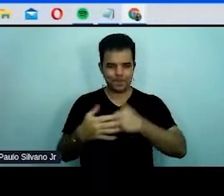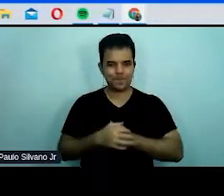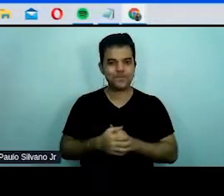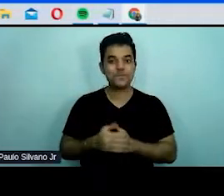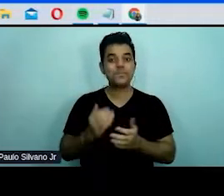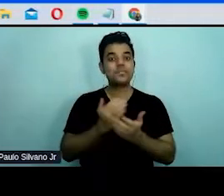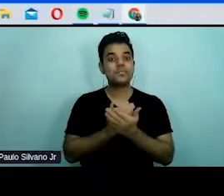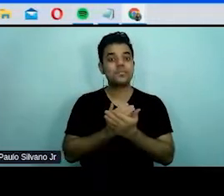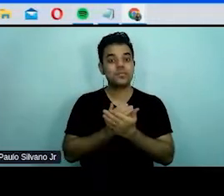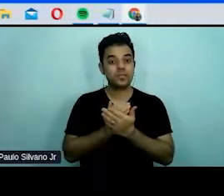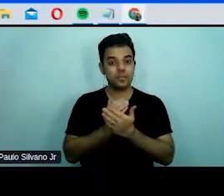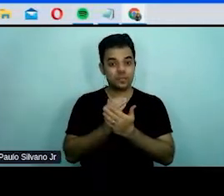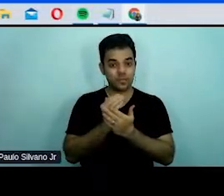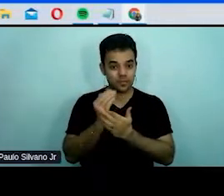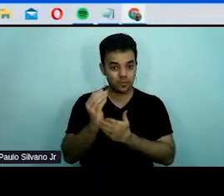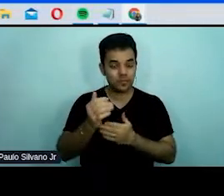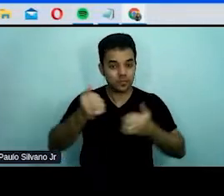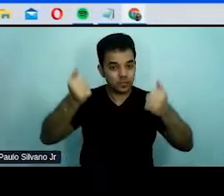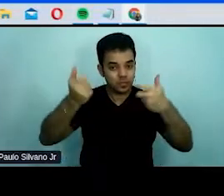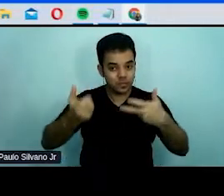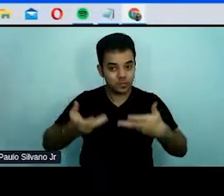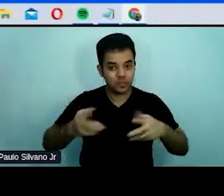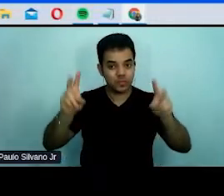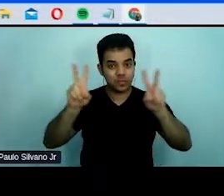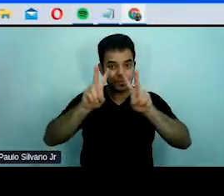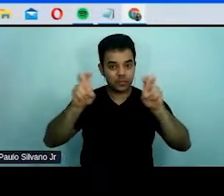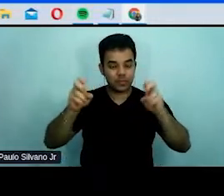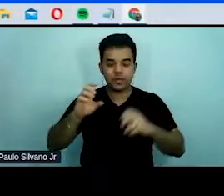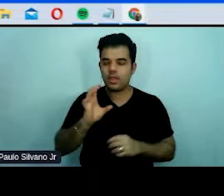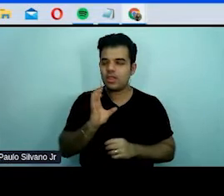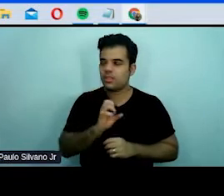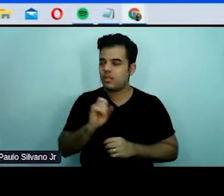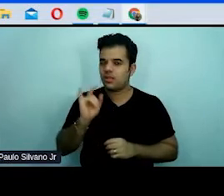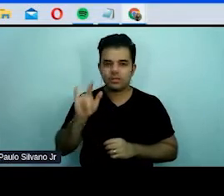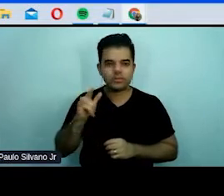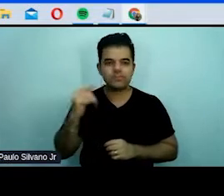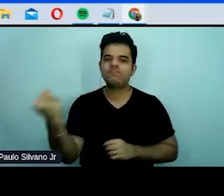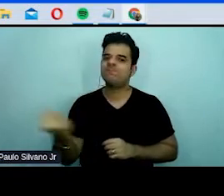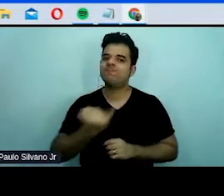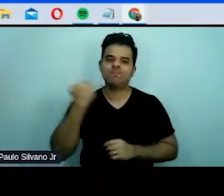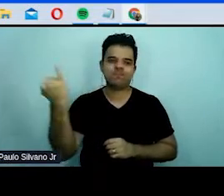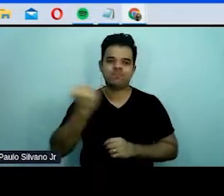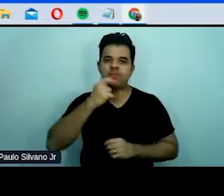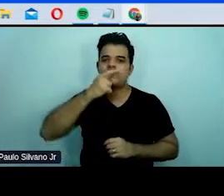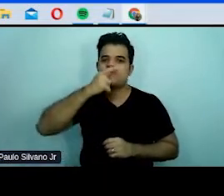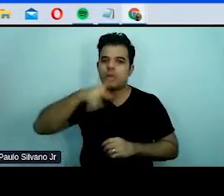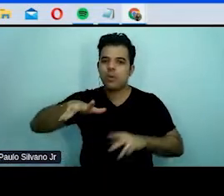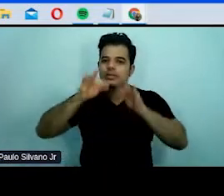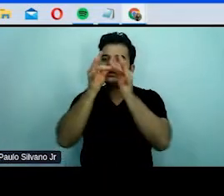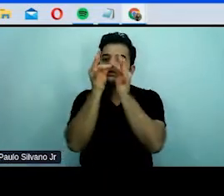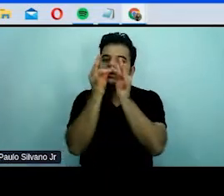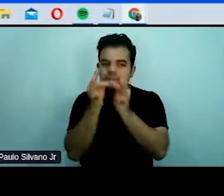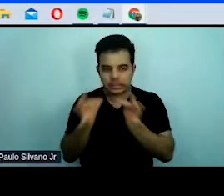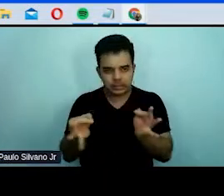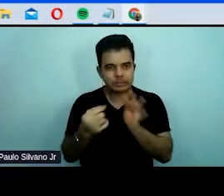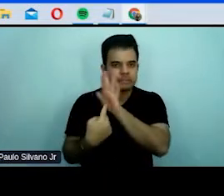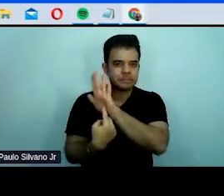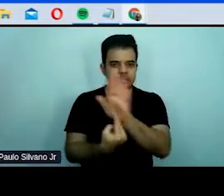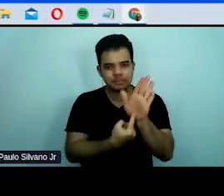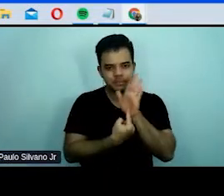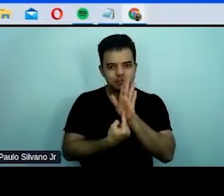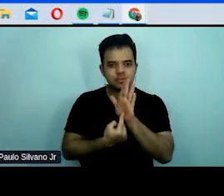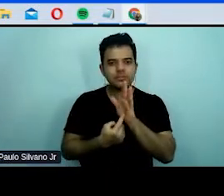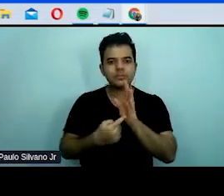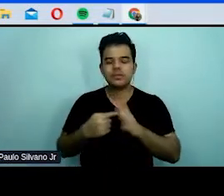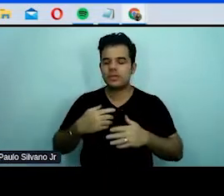Começando aqui, hoje eu vou falar sobre o tema que eu adoro, acho super importante, que é a linguagem simples. Tendo